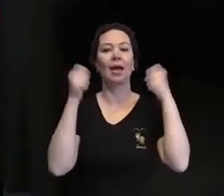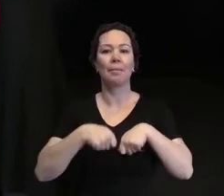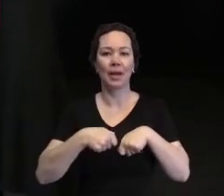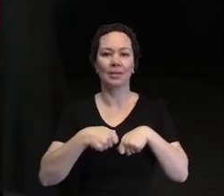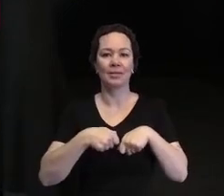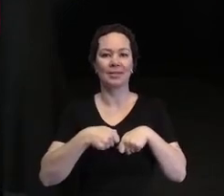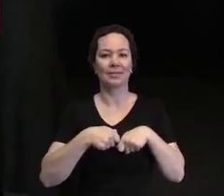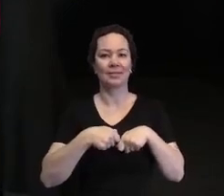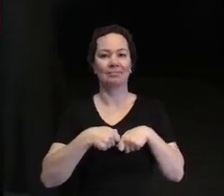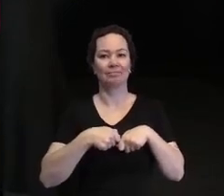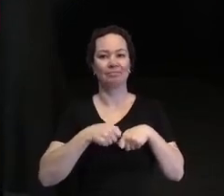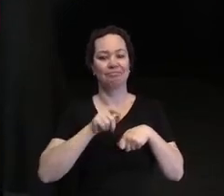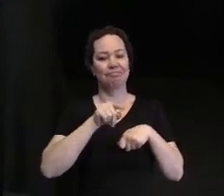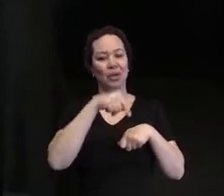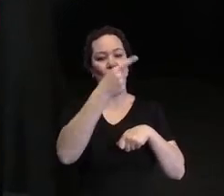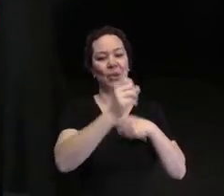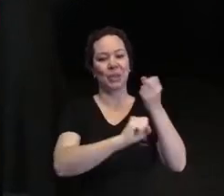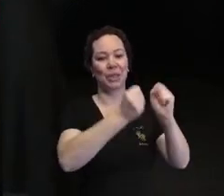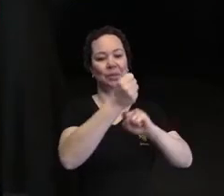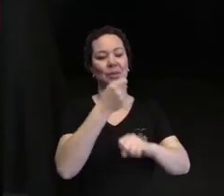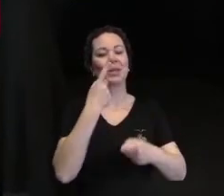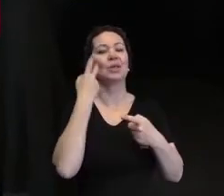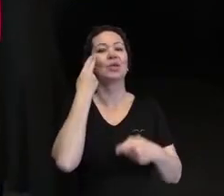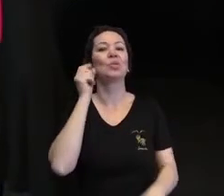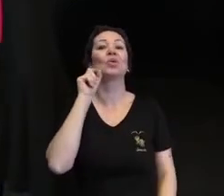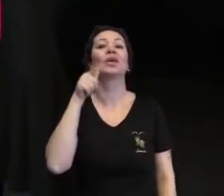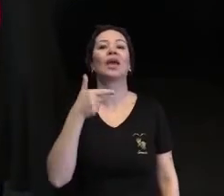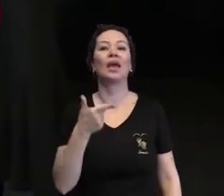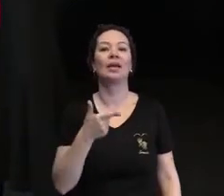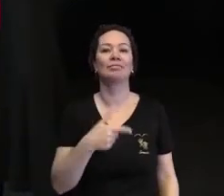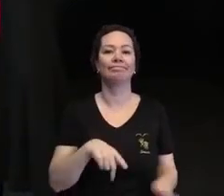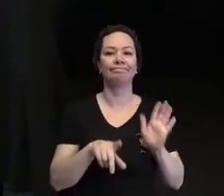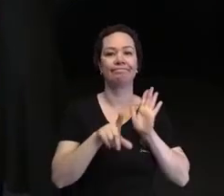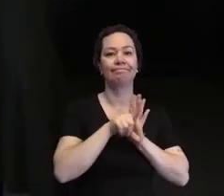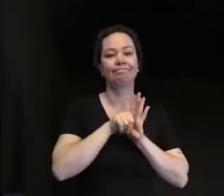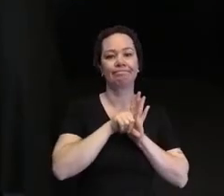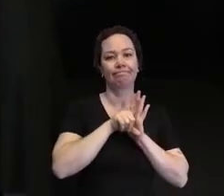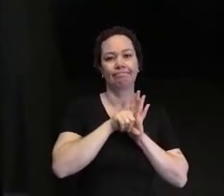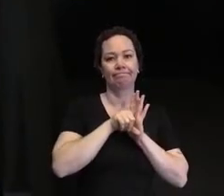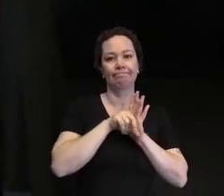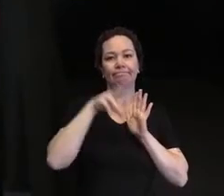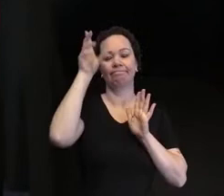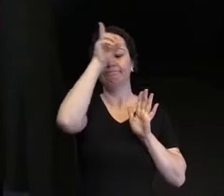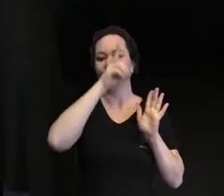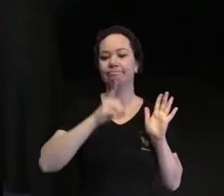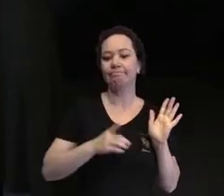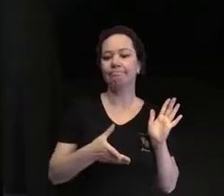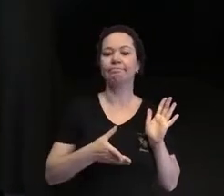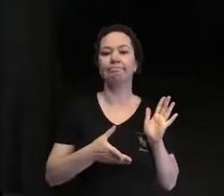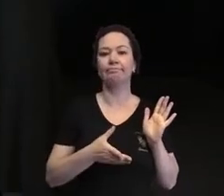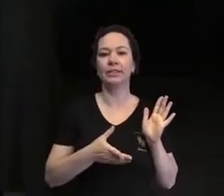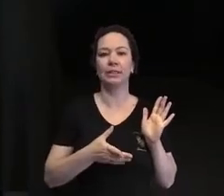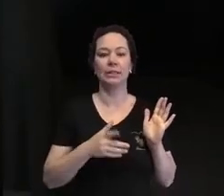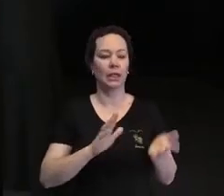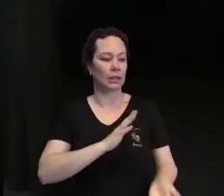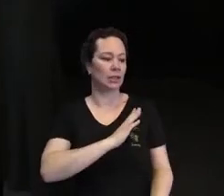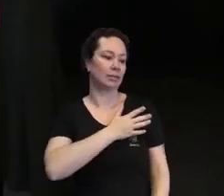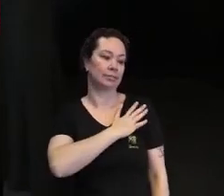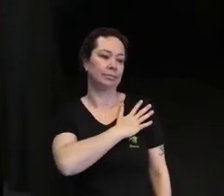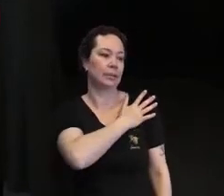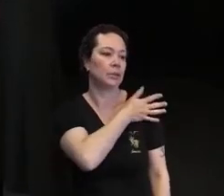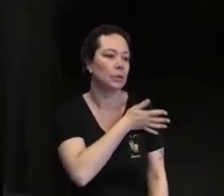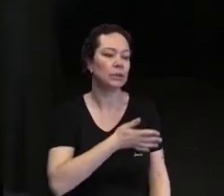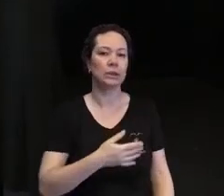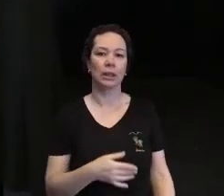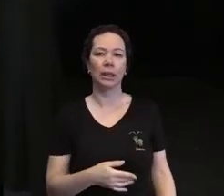restante delas contratam olhando as deficiências, olhando o preconceito, com